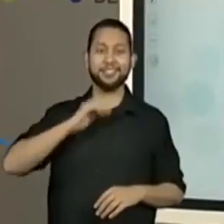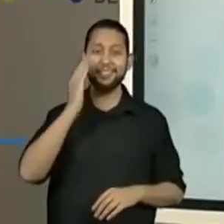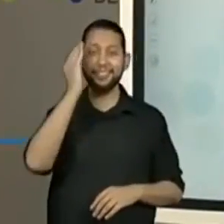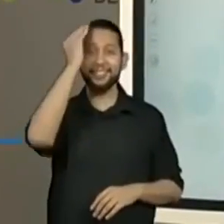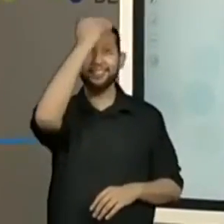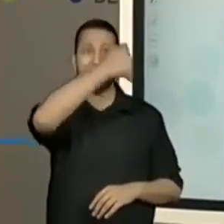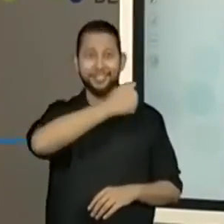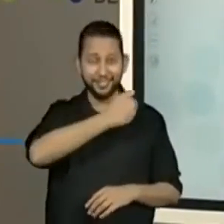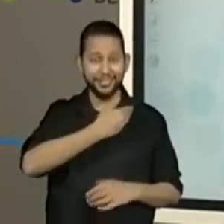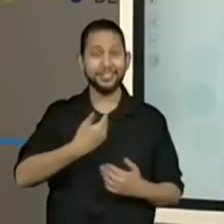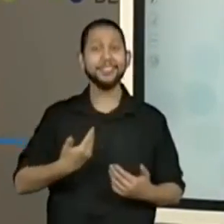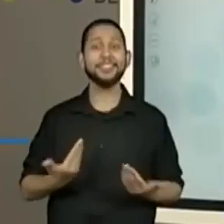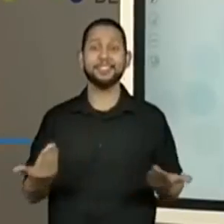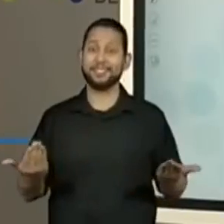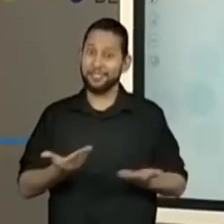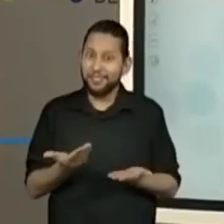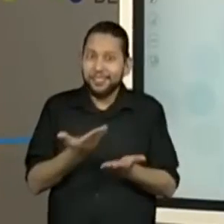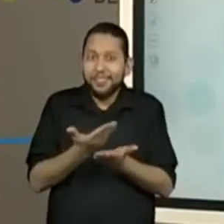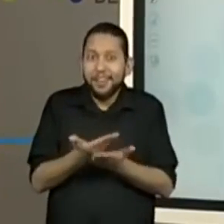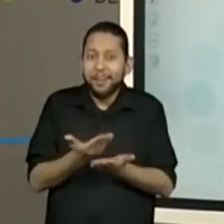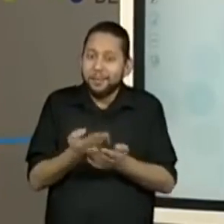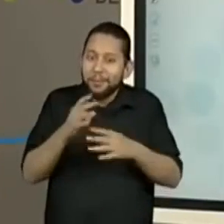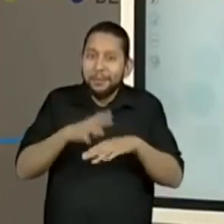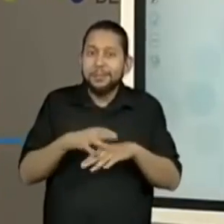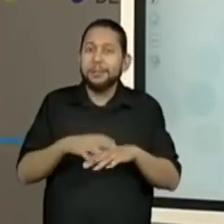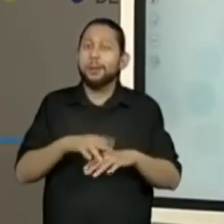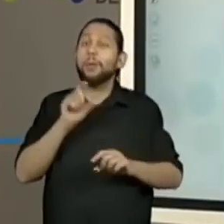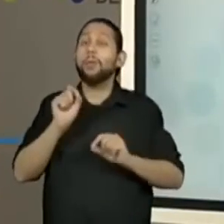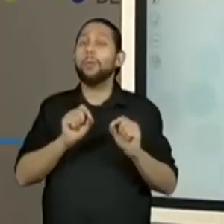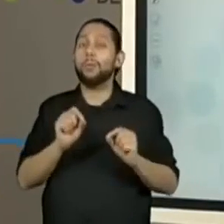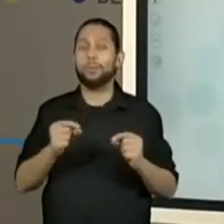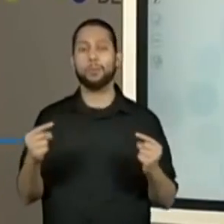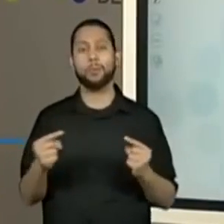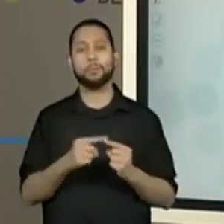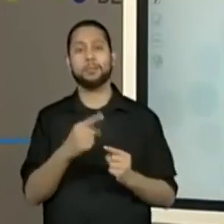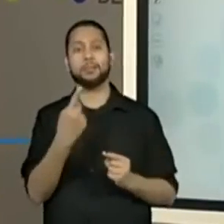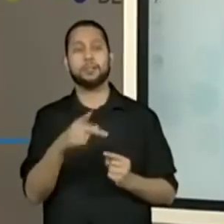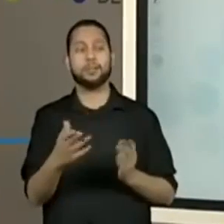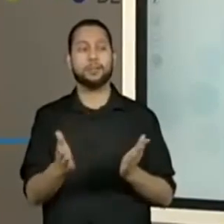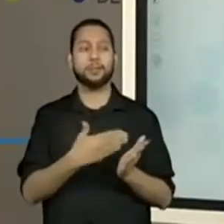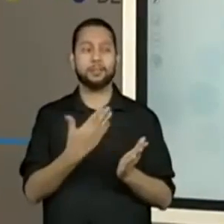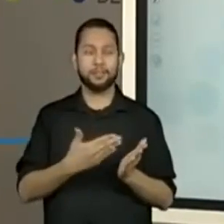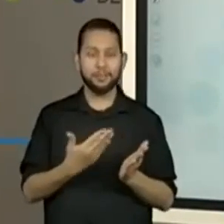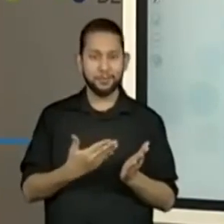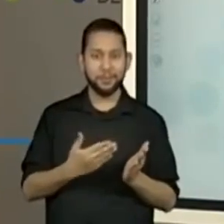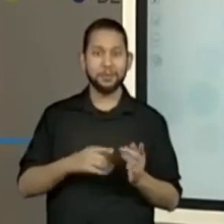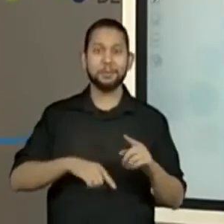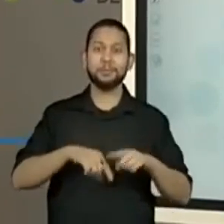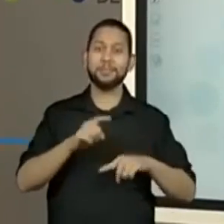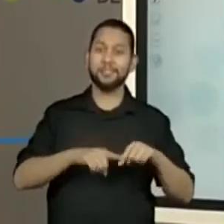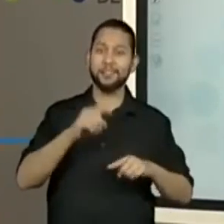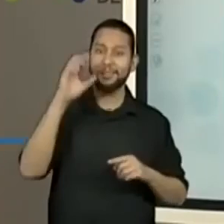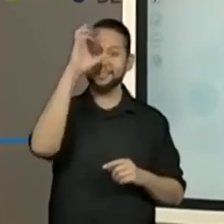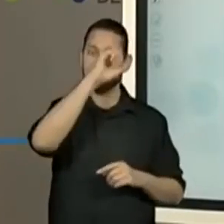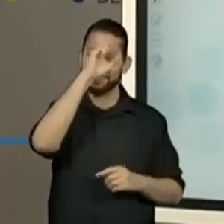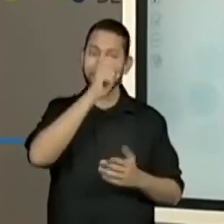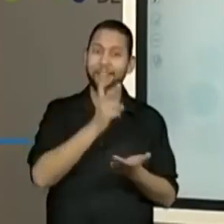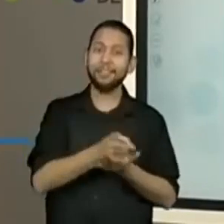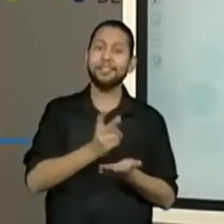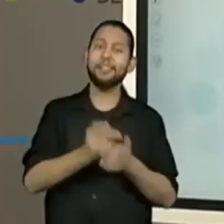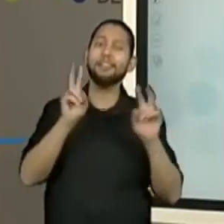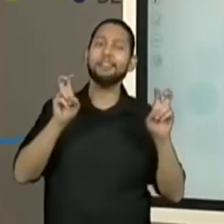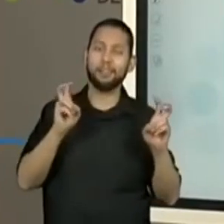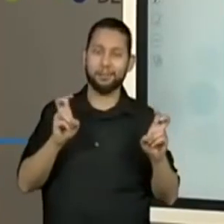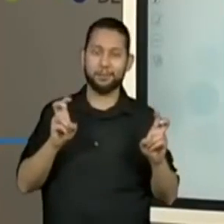faremos então aula de matemática referente ao material Aprender Sempre. É uma sequência didática,